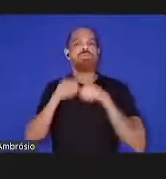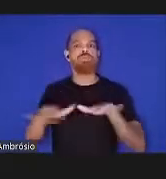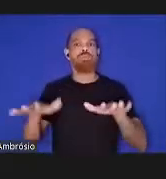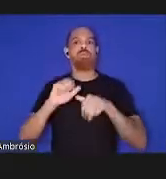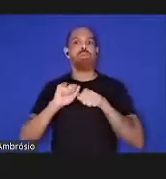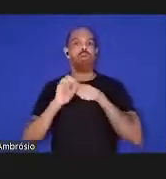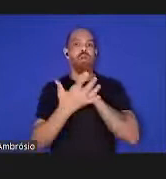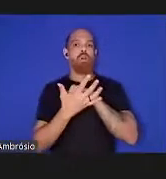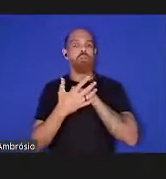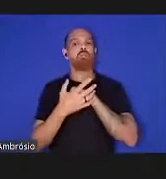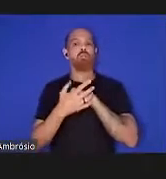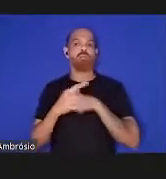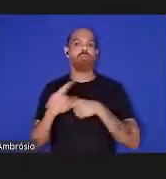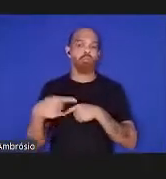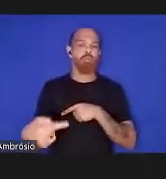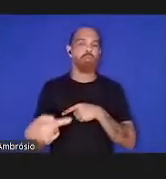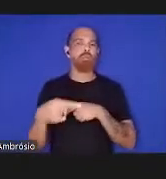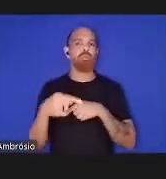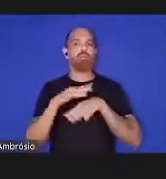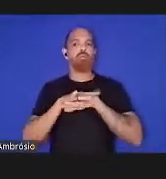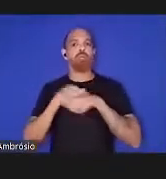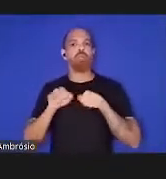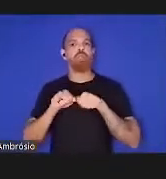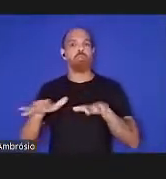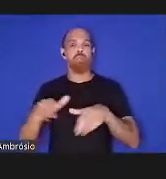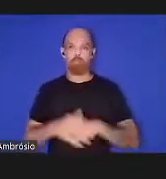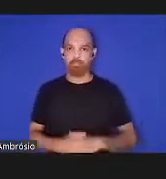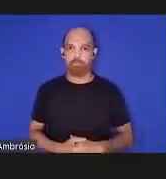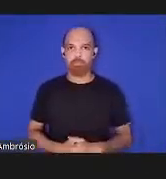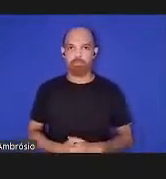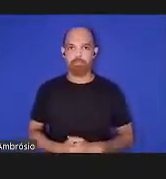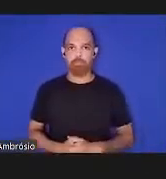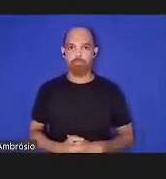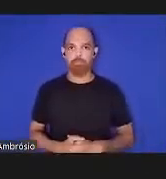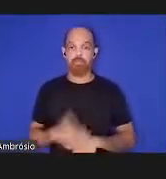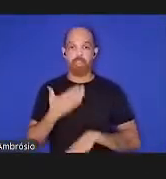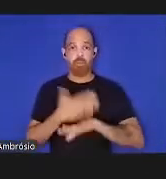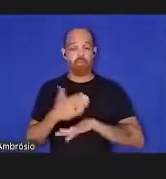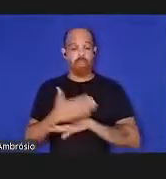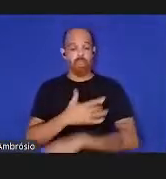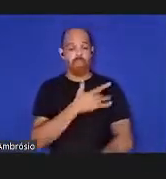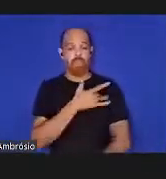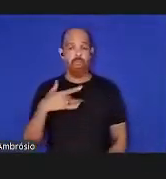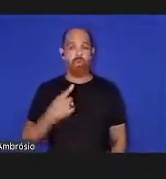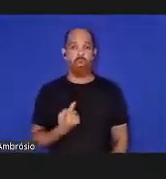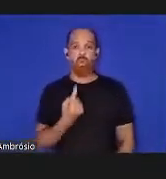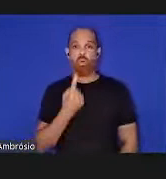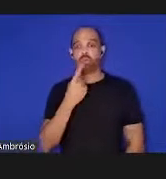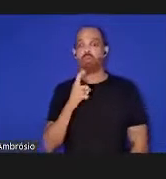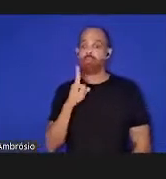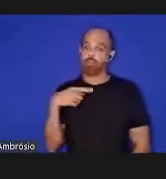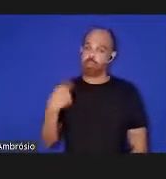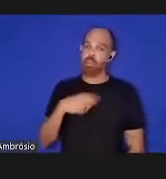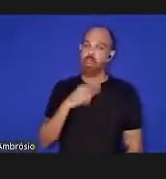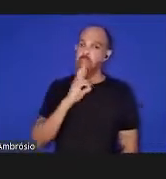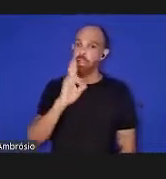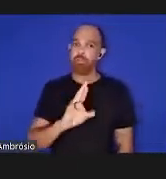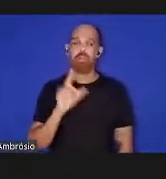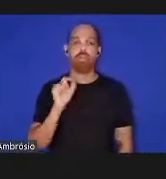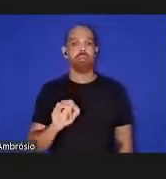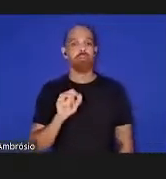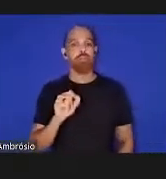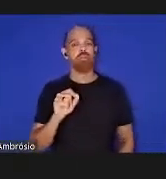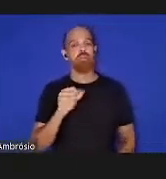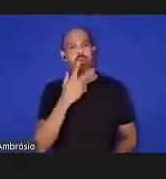subsequente na prática a saúde única cresceu como uma resposta por um lado a maré crescente de